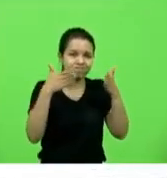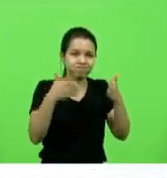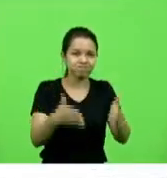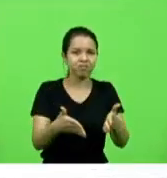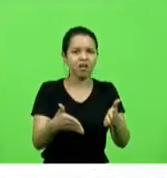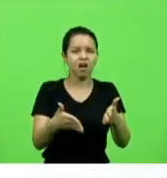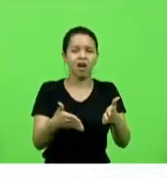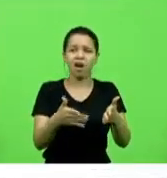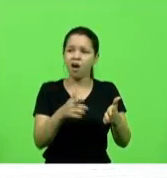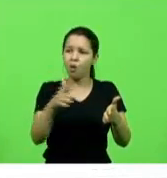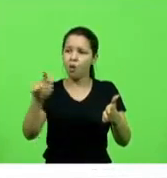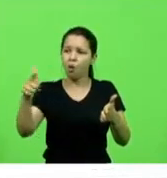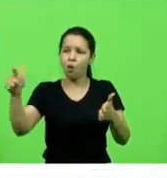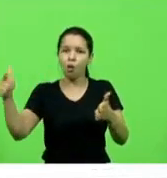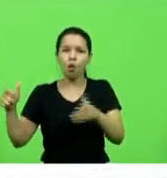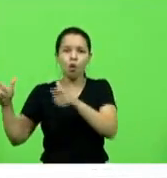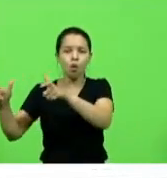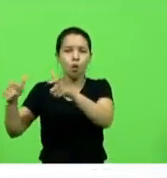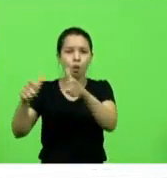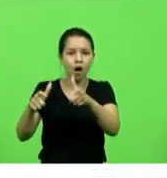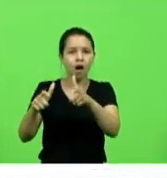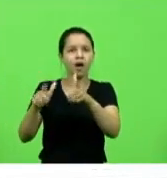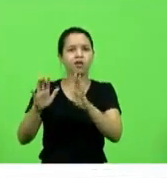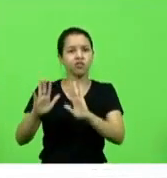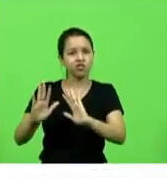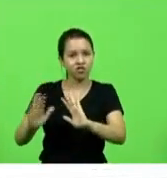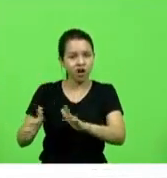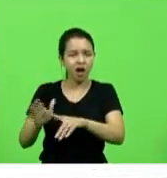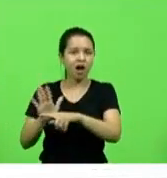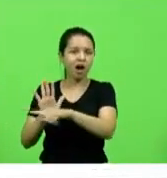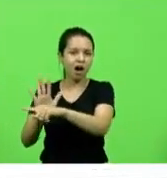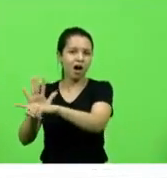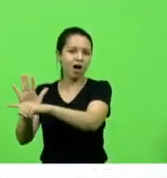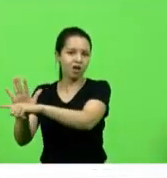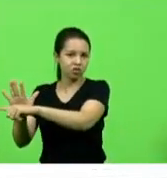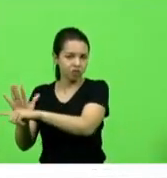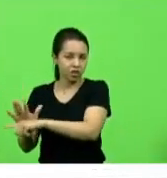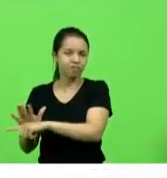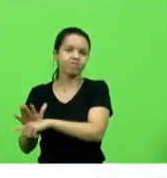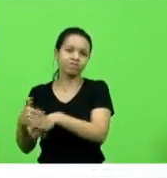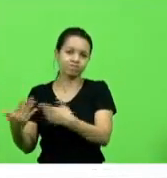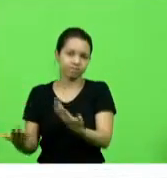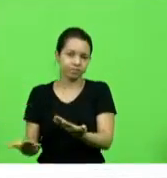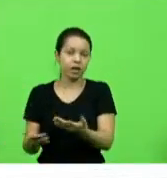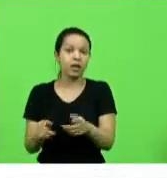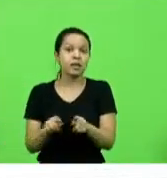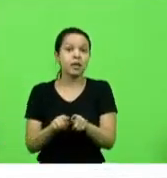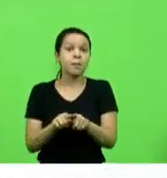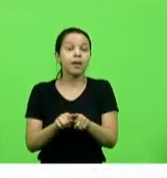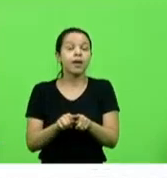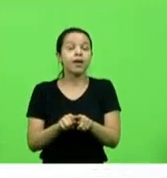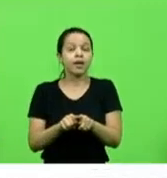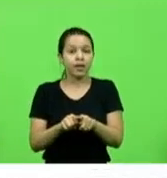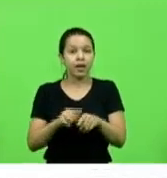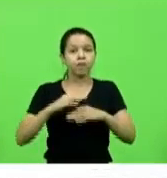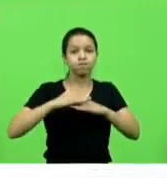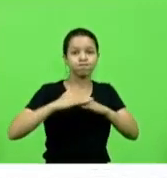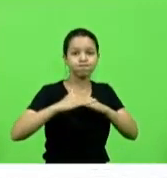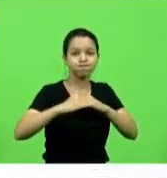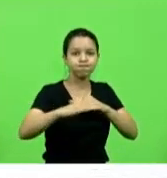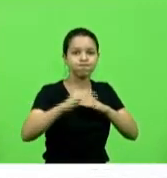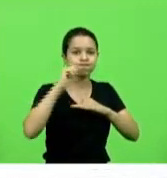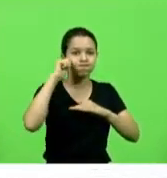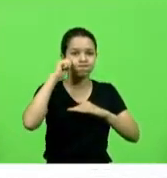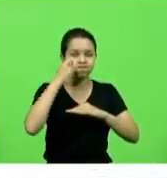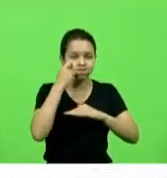as melhorias aonde já receberam investimentos então eu peço isso também a pavimentação da Serra do Corvo Branco e de mais alguns trechos na